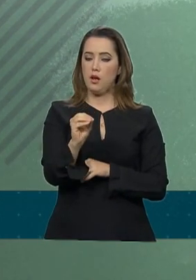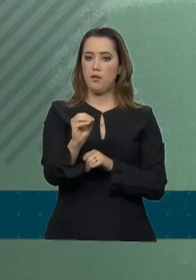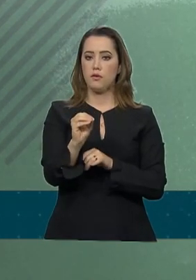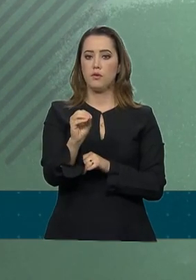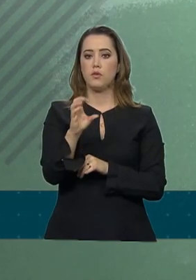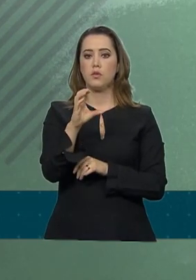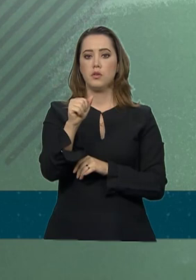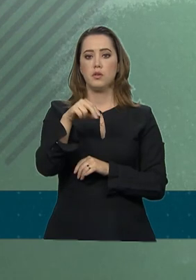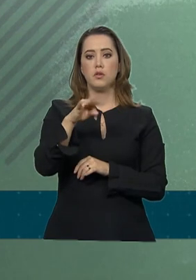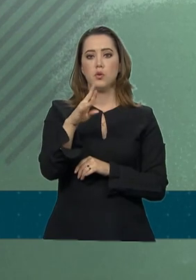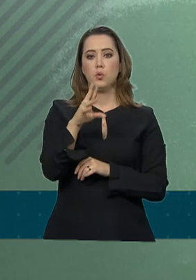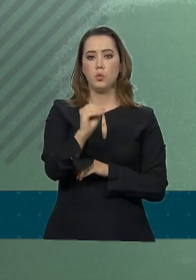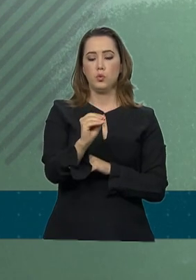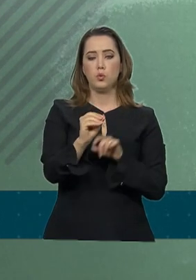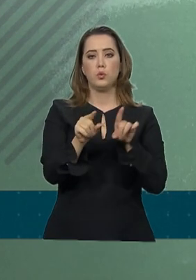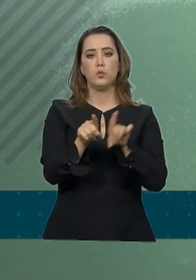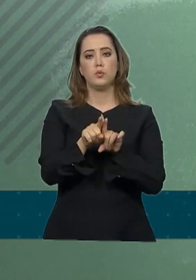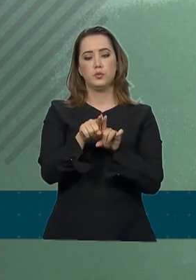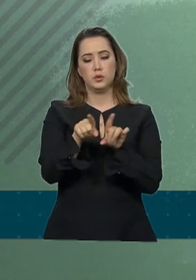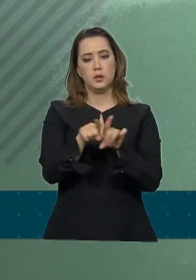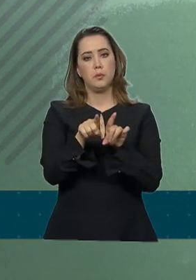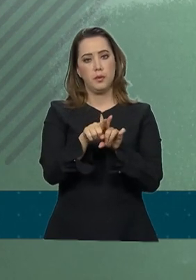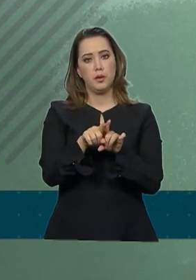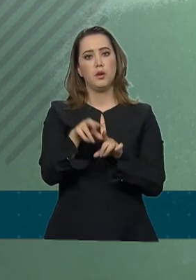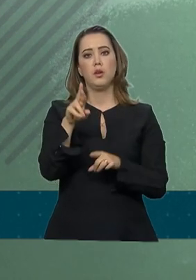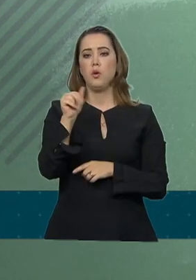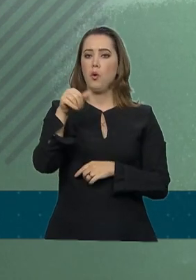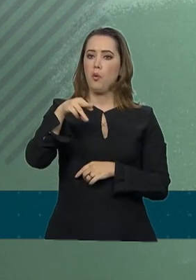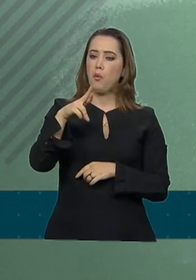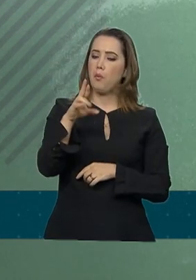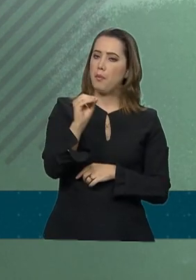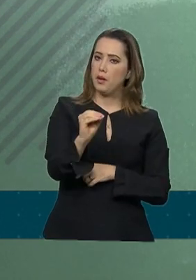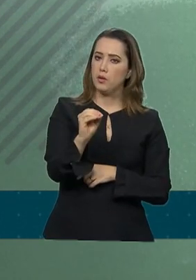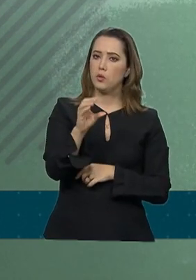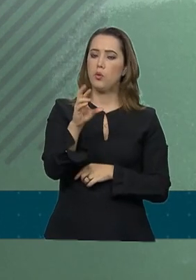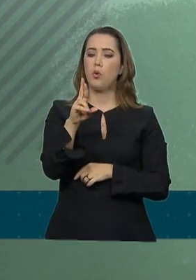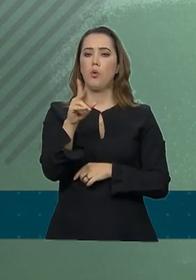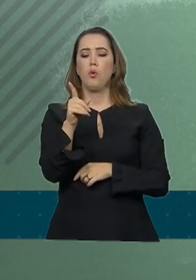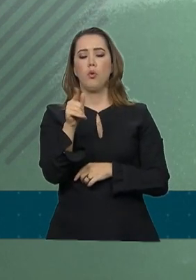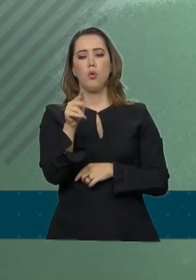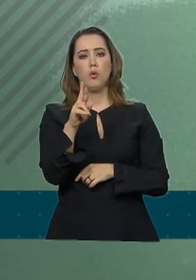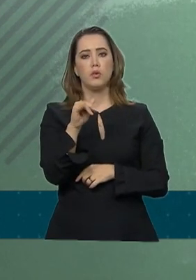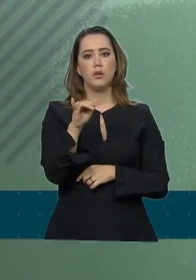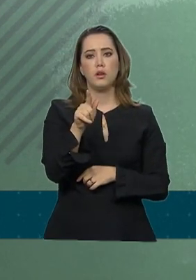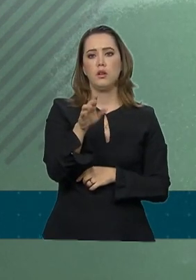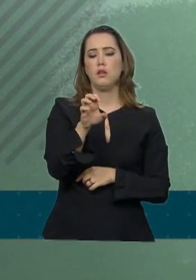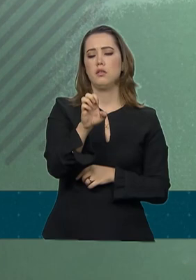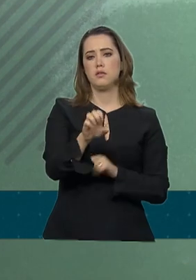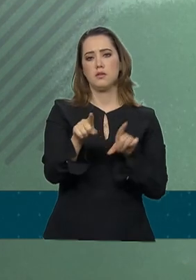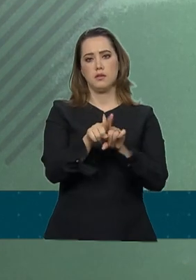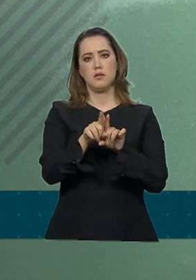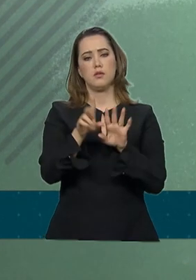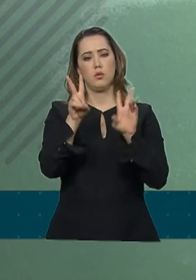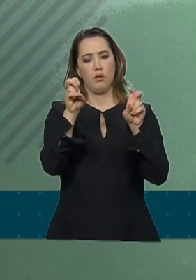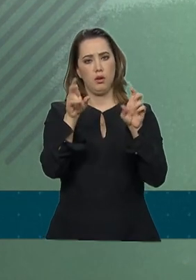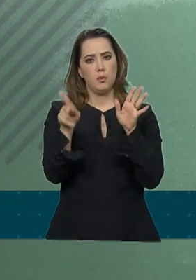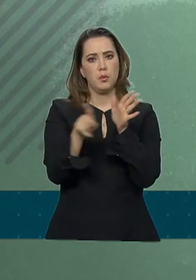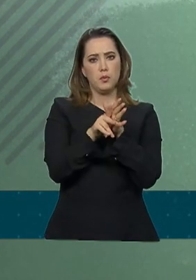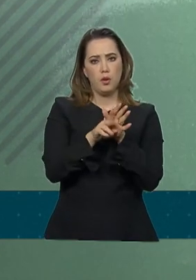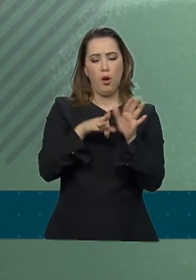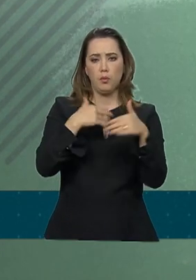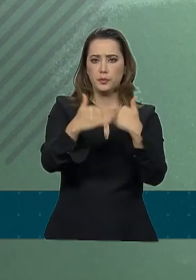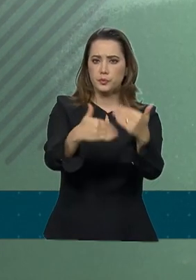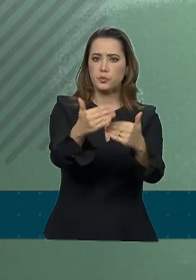Romero Rodrigues. A reunião versou sobre a continuidade de tratativas para a implantação